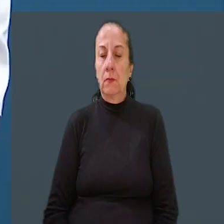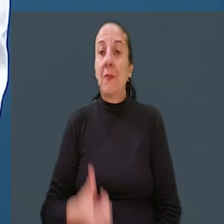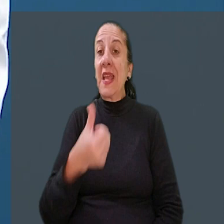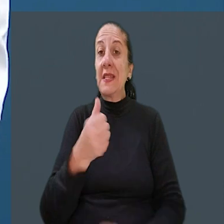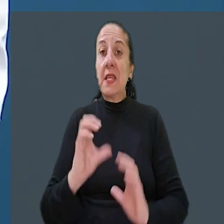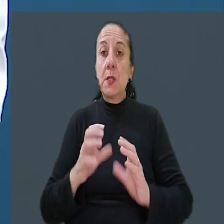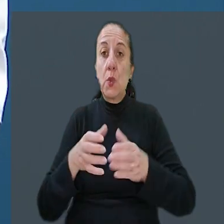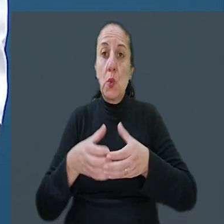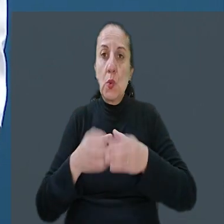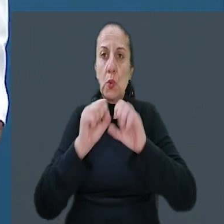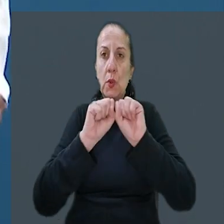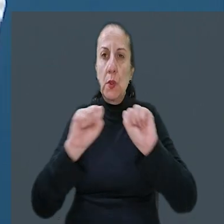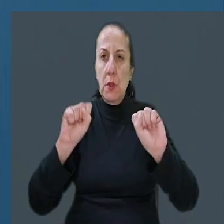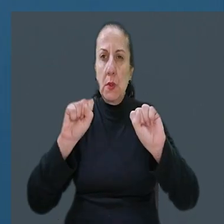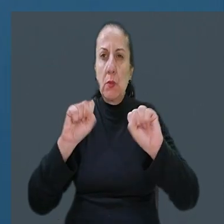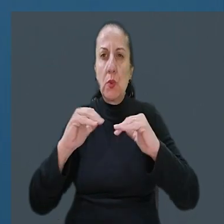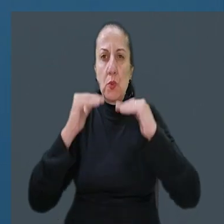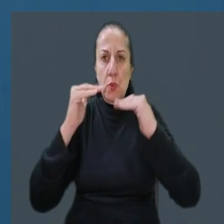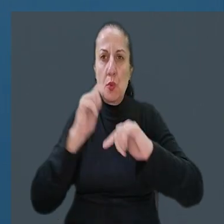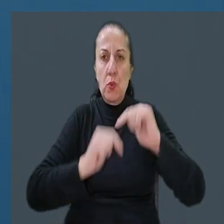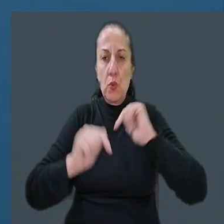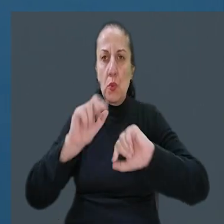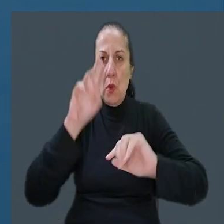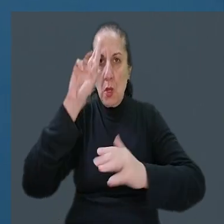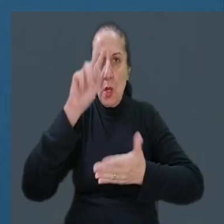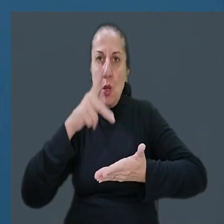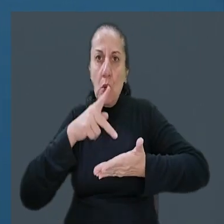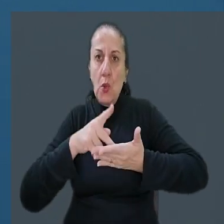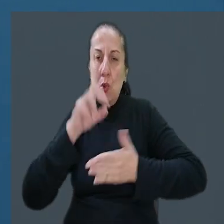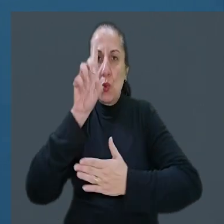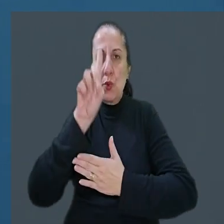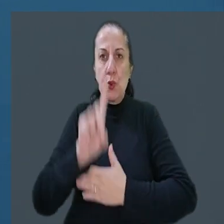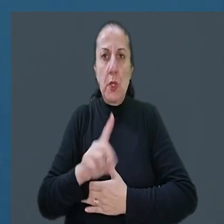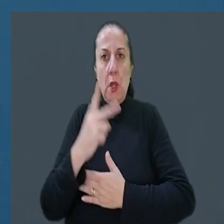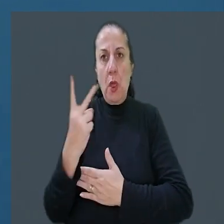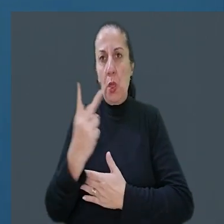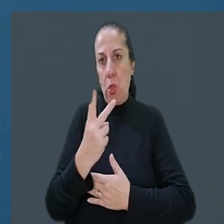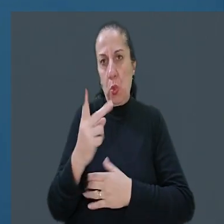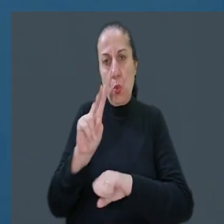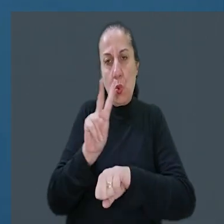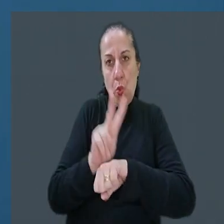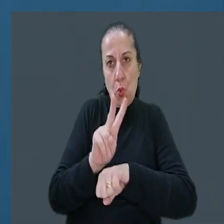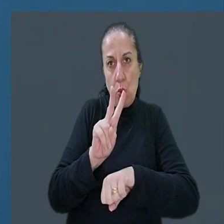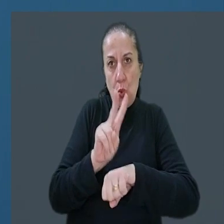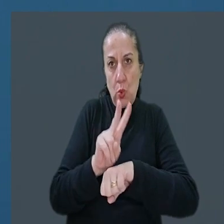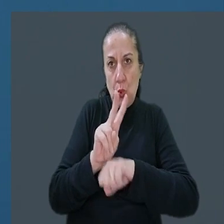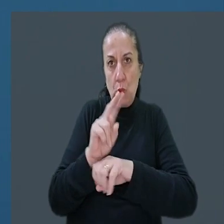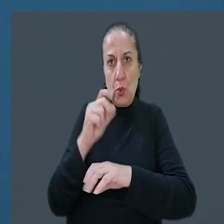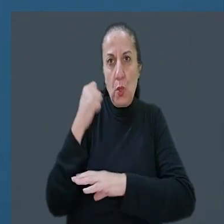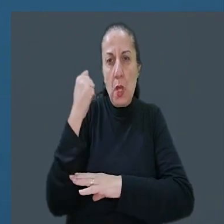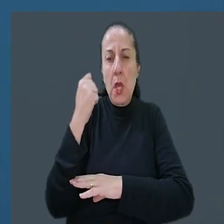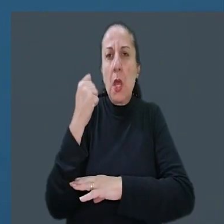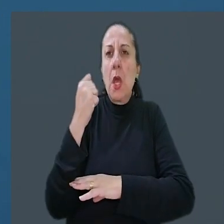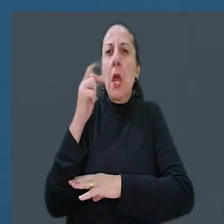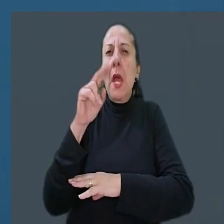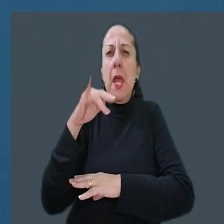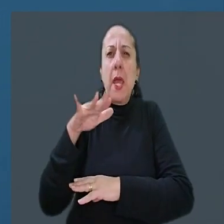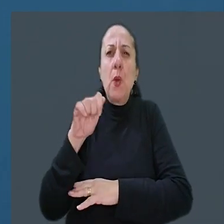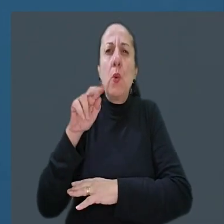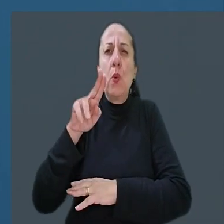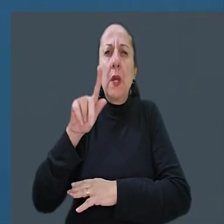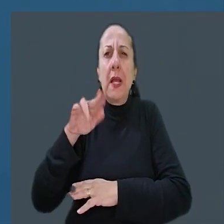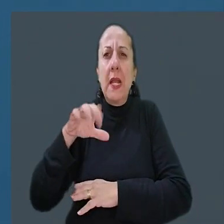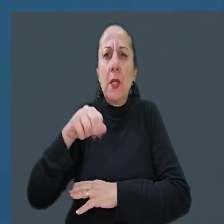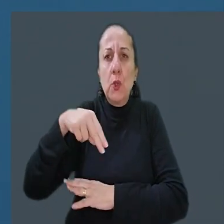A sexta turma do Tribunal Superior do Trabalho reconheceu o direito de duas cuidadoras do Rio Grande do Norte